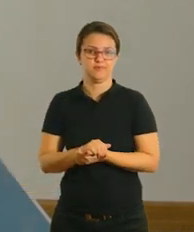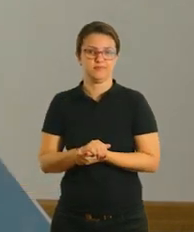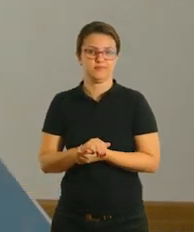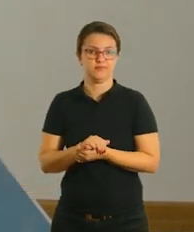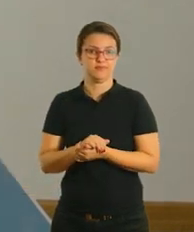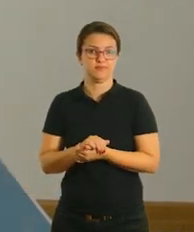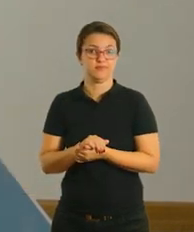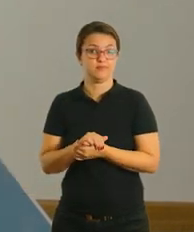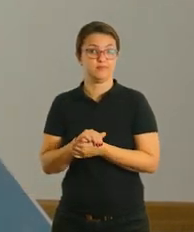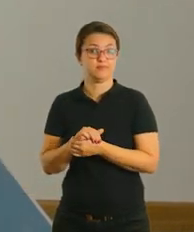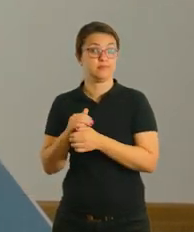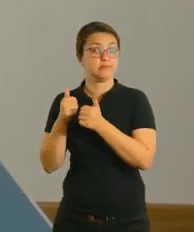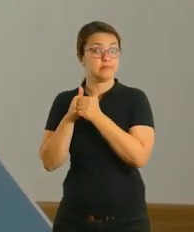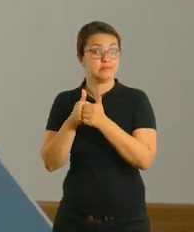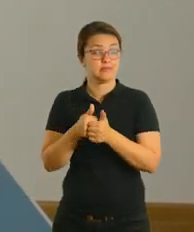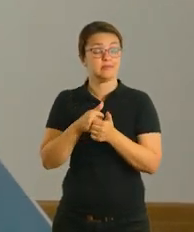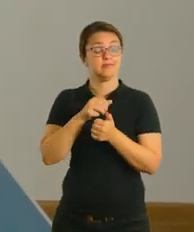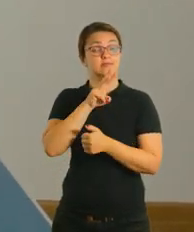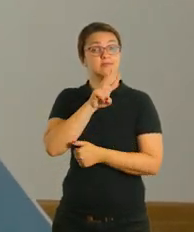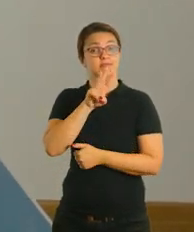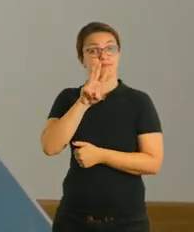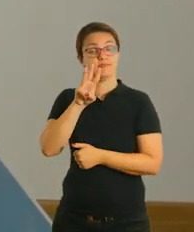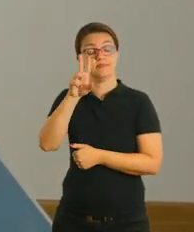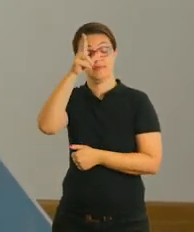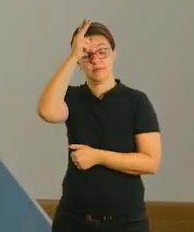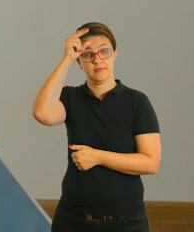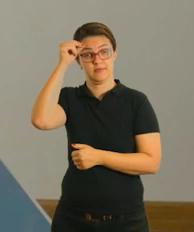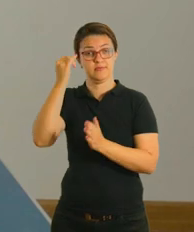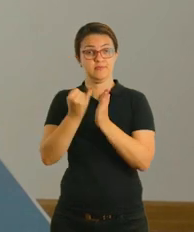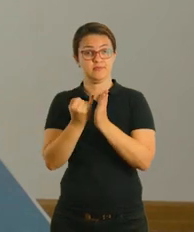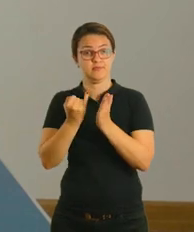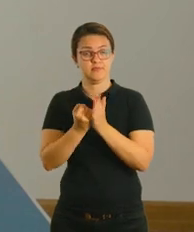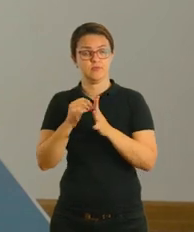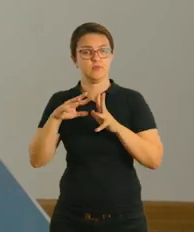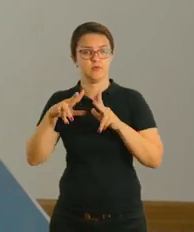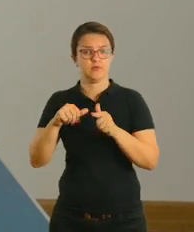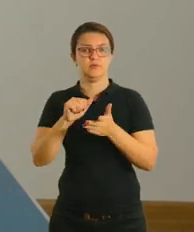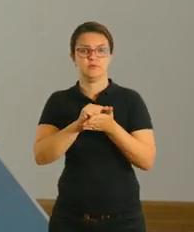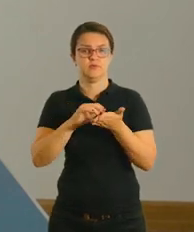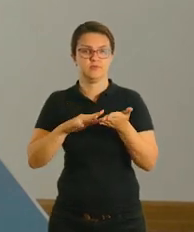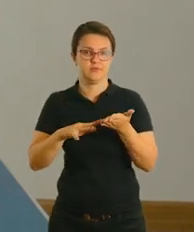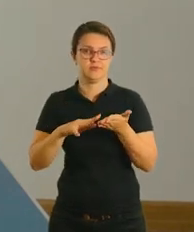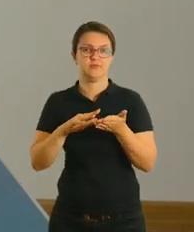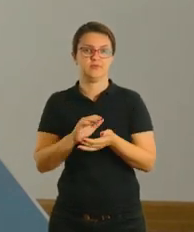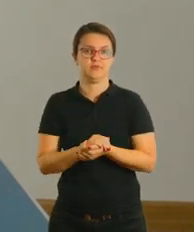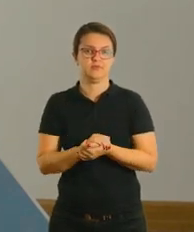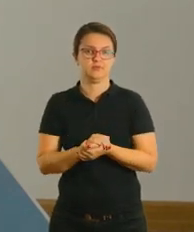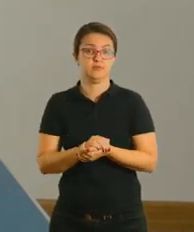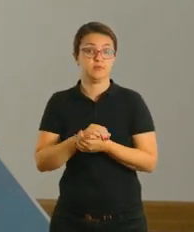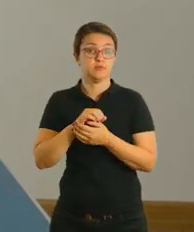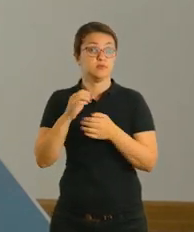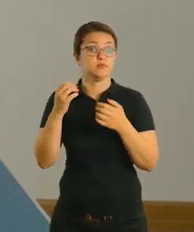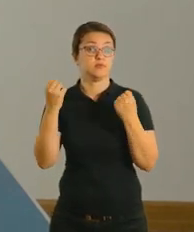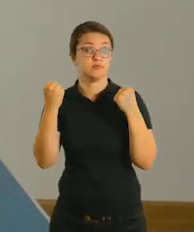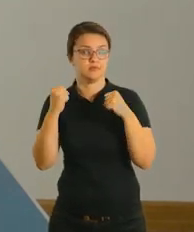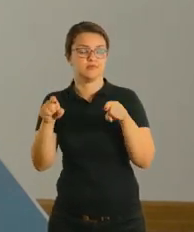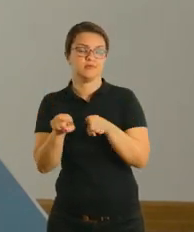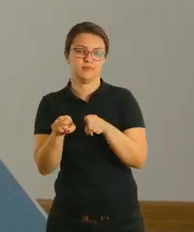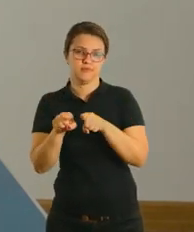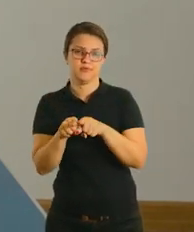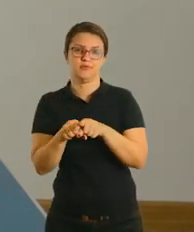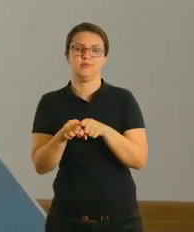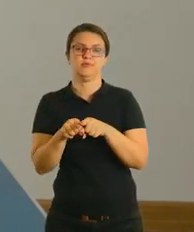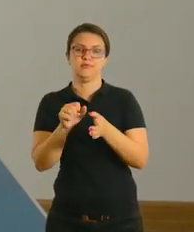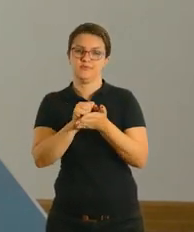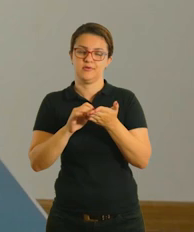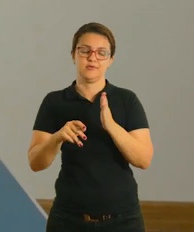Então acompanhe o link lição de casa no site da prefeitura, vai estar lá todas as atividades que nós postamos até agora, não só de educação física, de